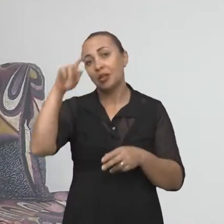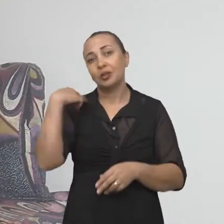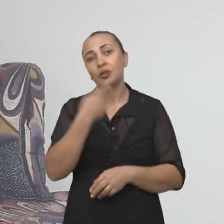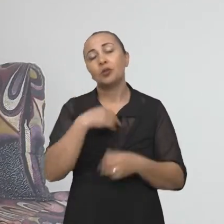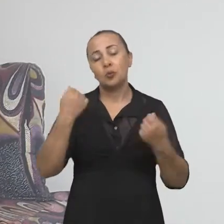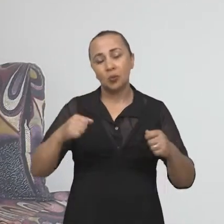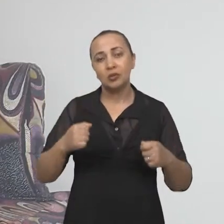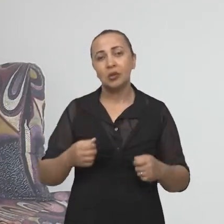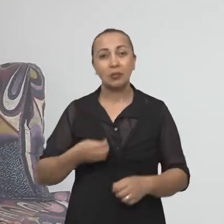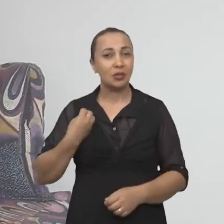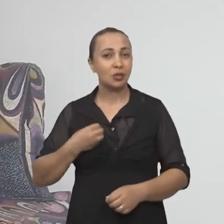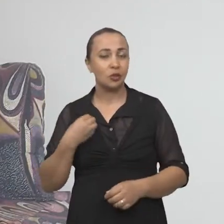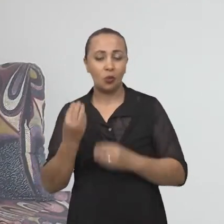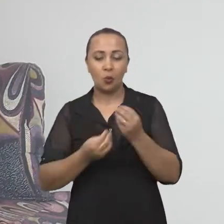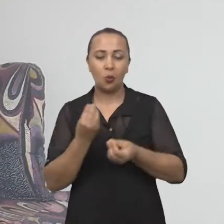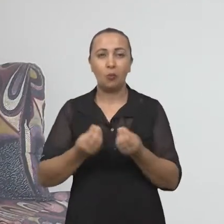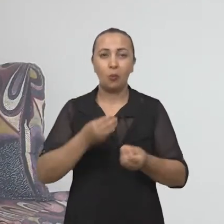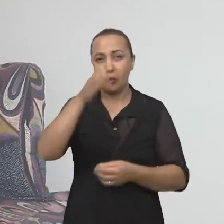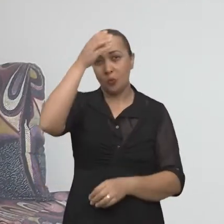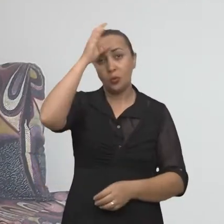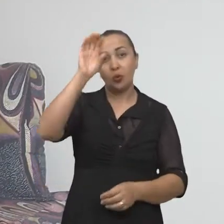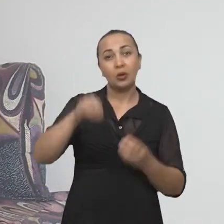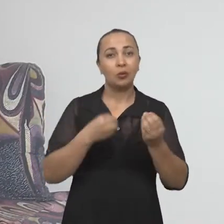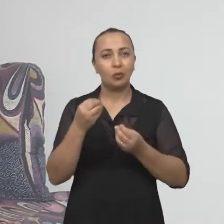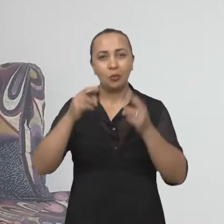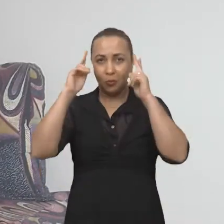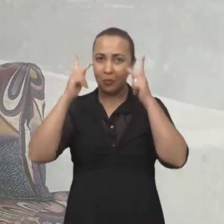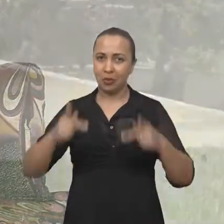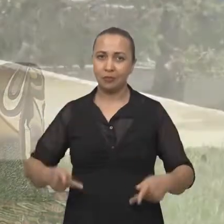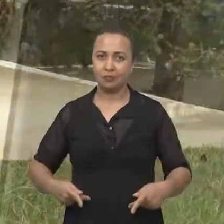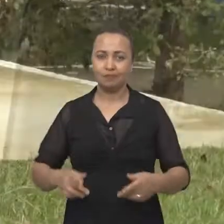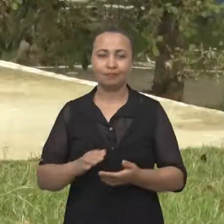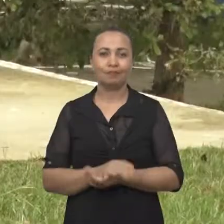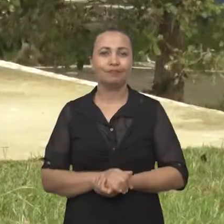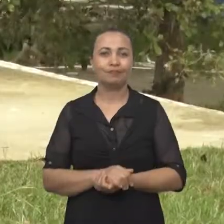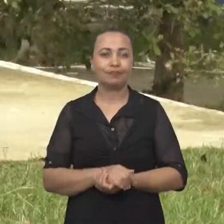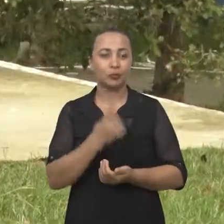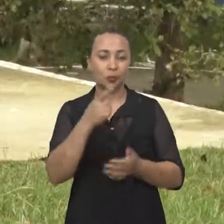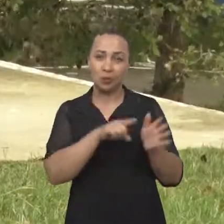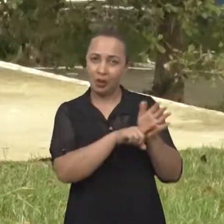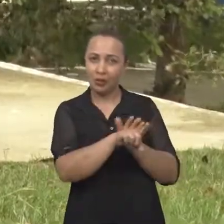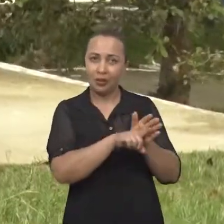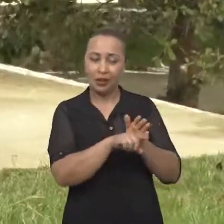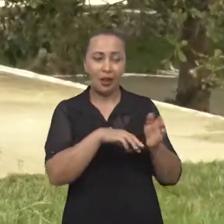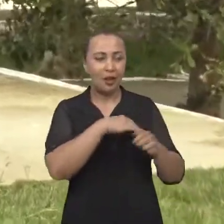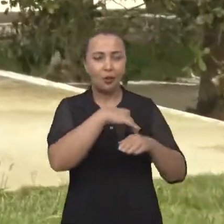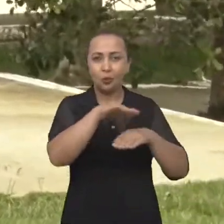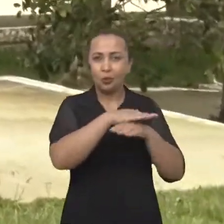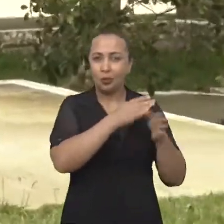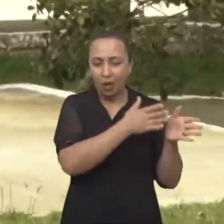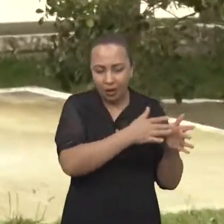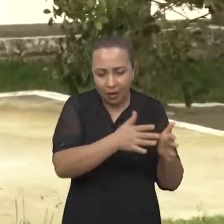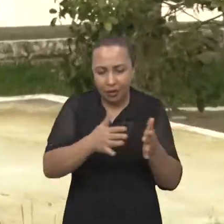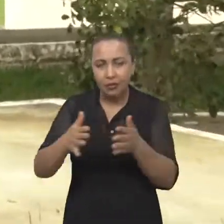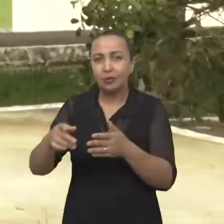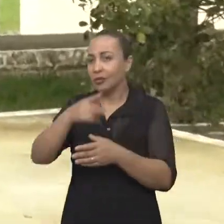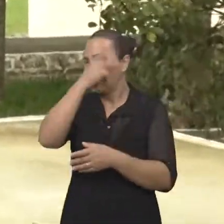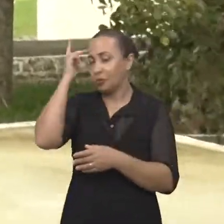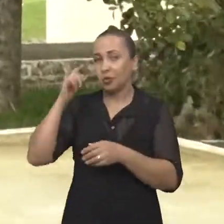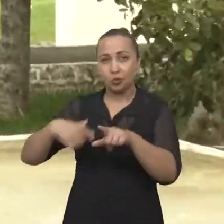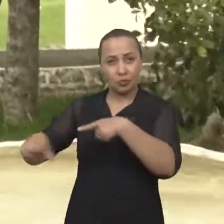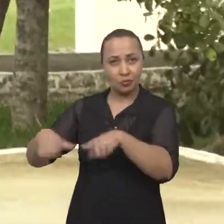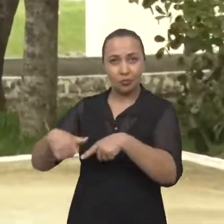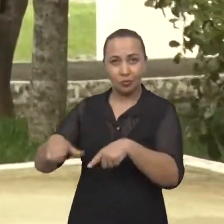possamos existir enquanto cultura e enquanto espécie humana. Uma análise sobre a trajetória dos trabalhadores